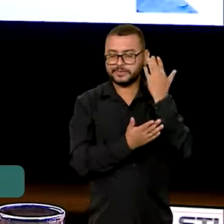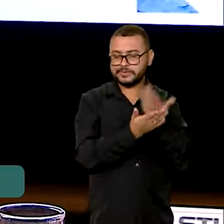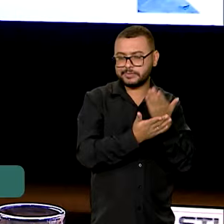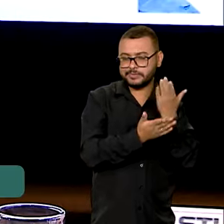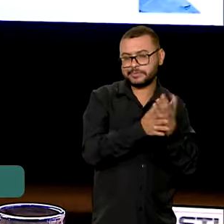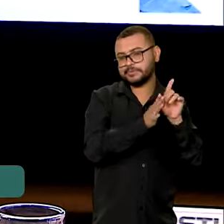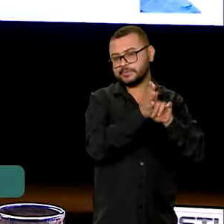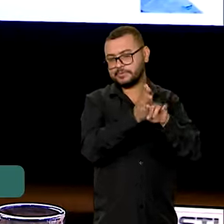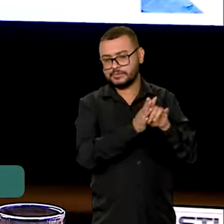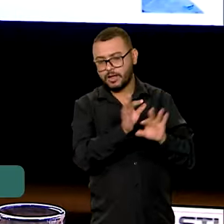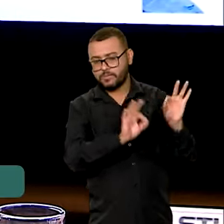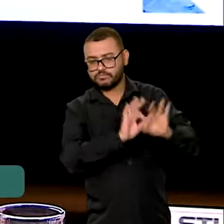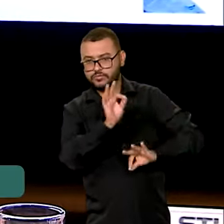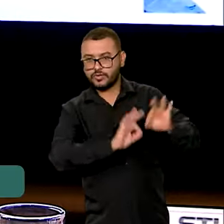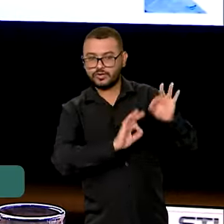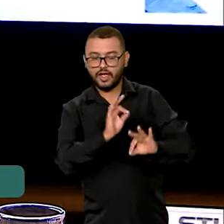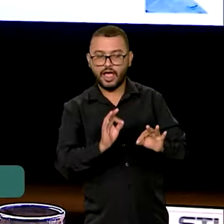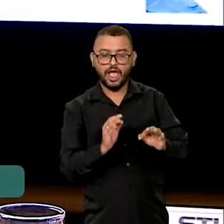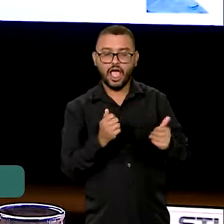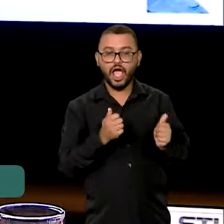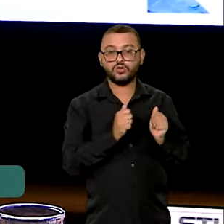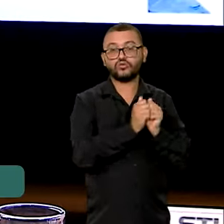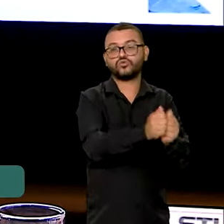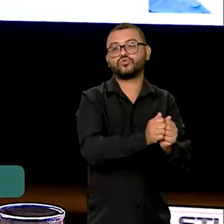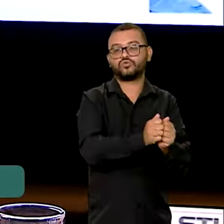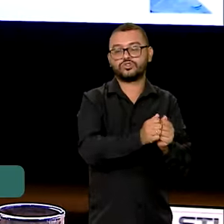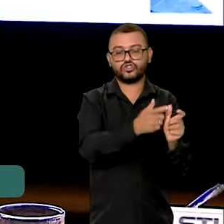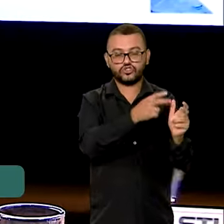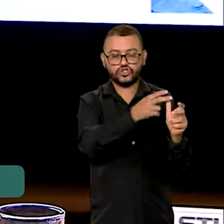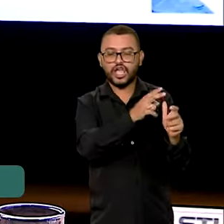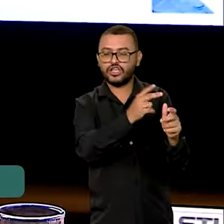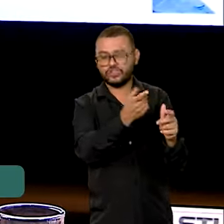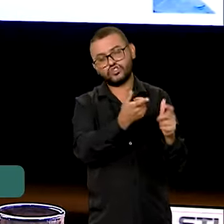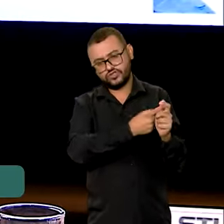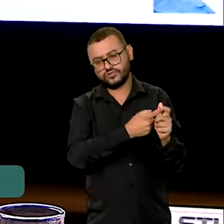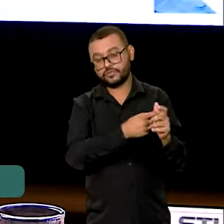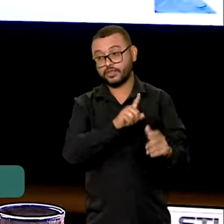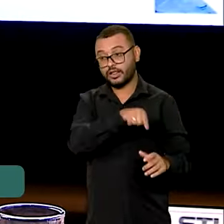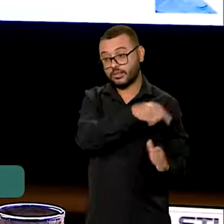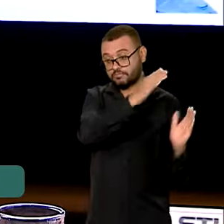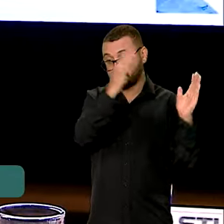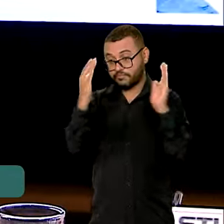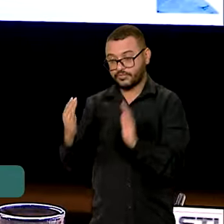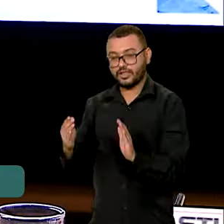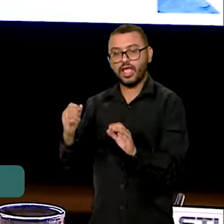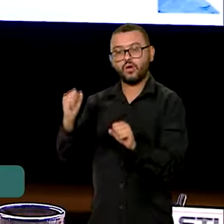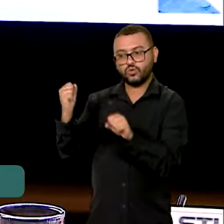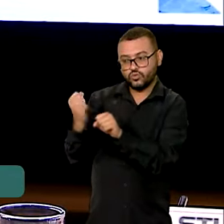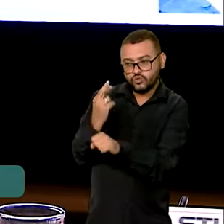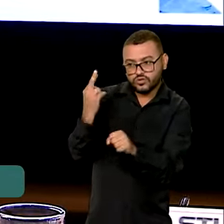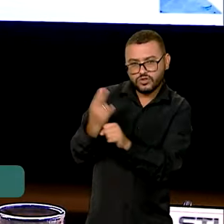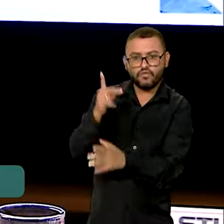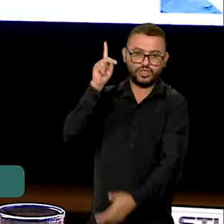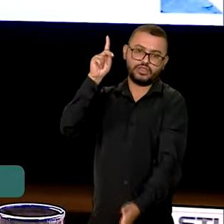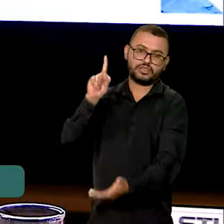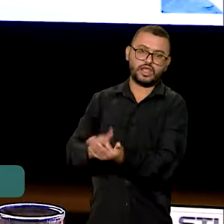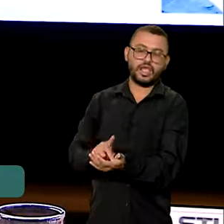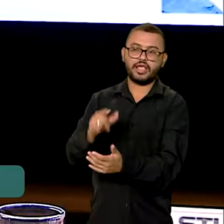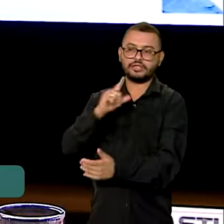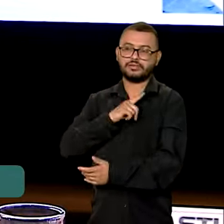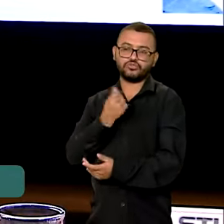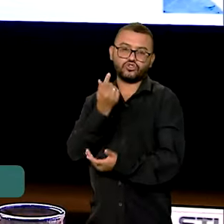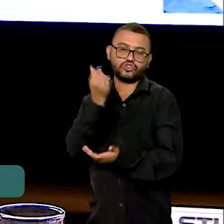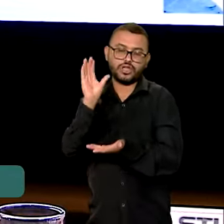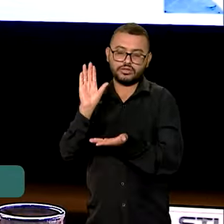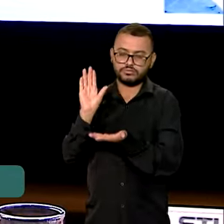propostas, reconstituirmos e repactuarmos todos os débitos. E a outra fase é a reconstrução de fato. Linhas